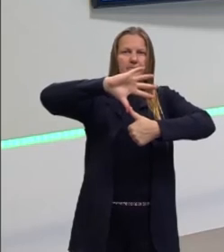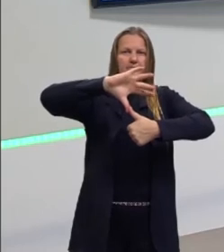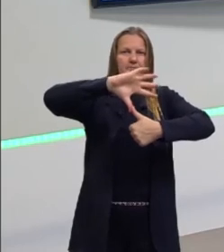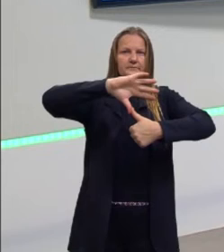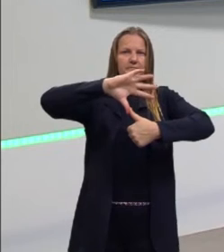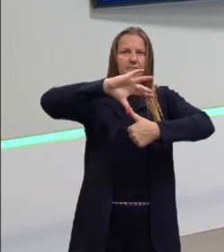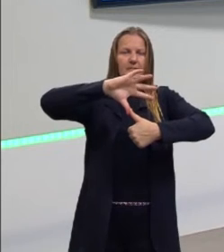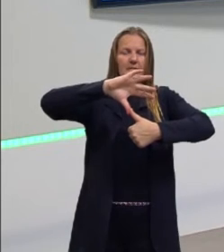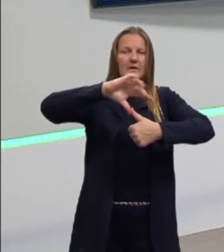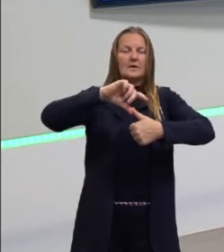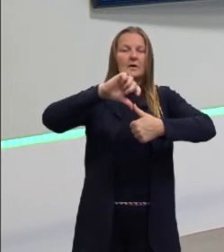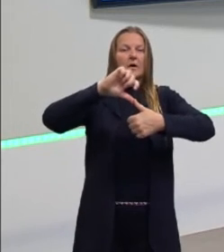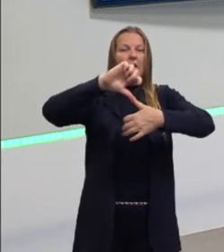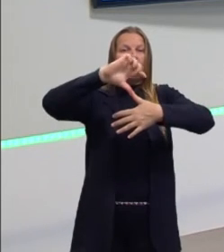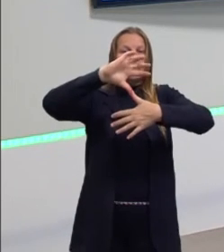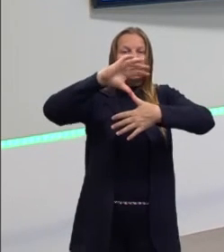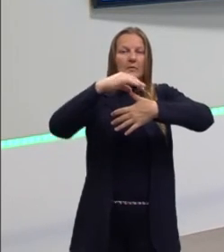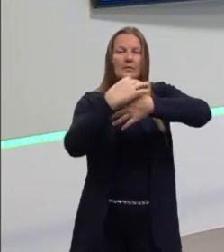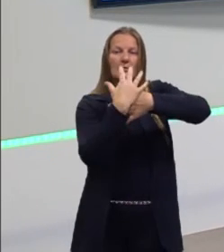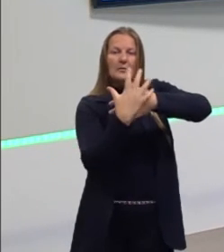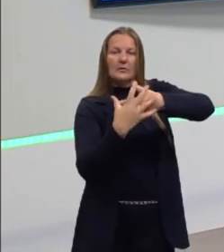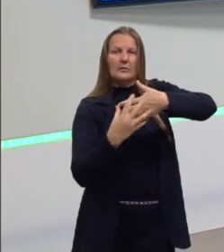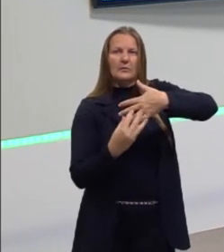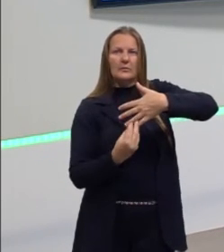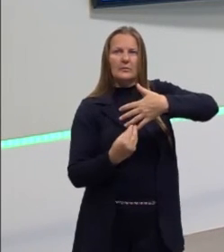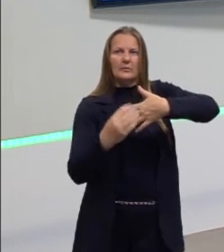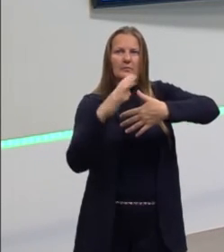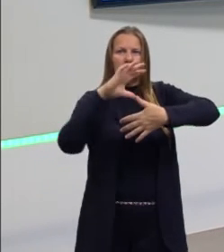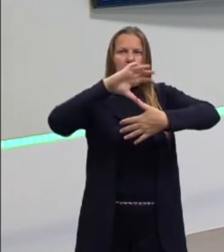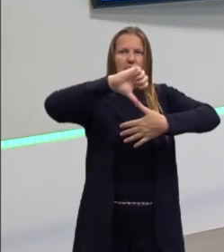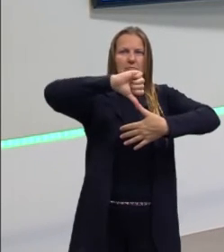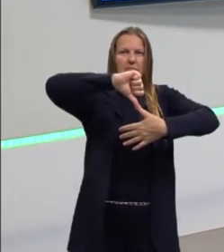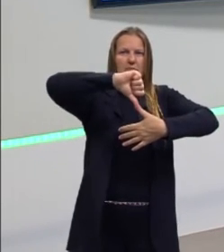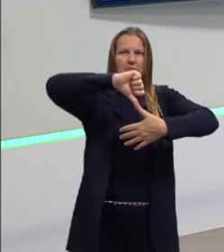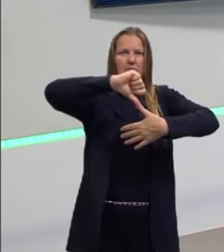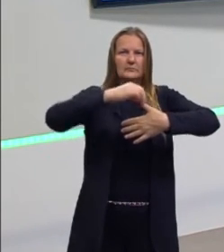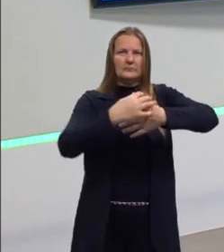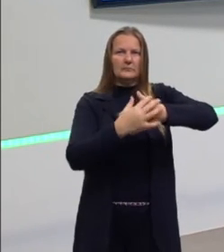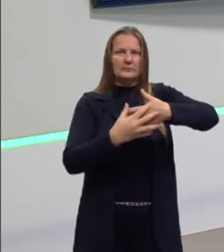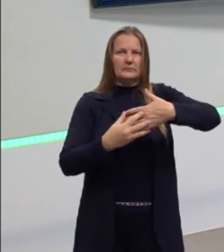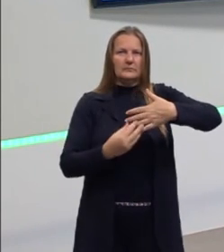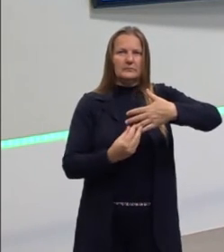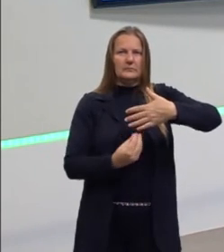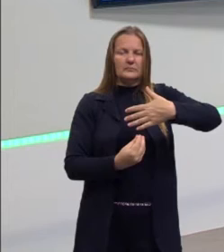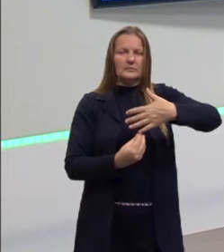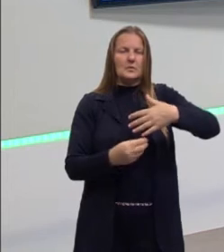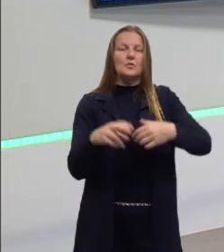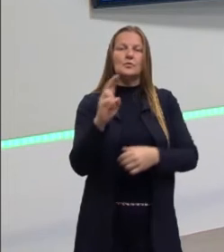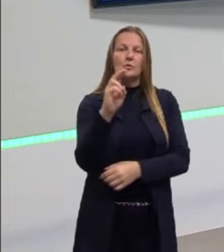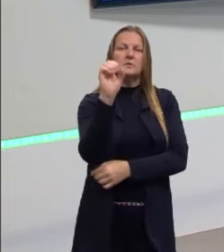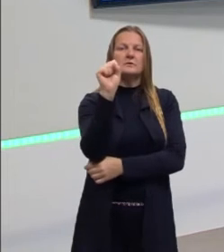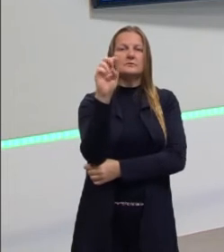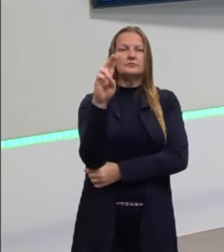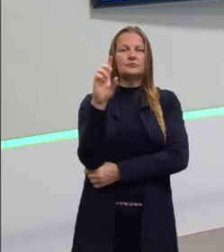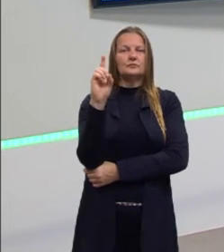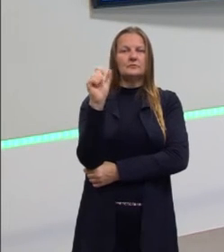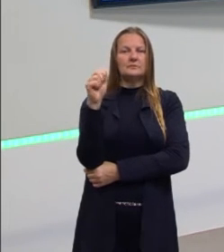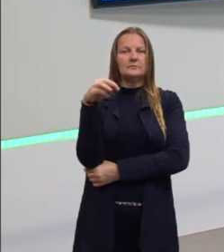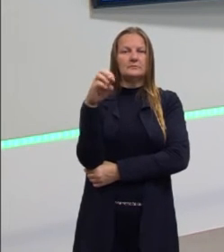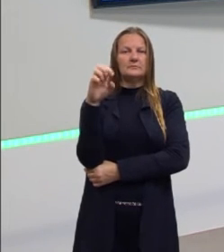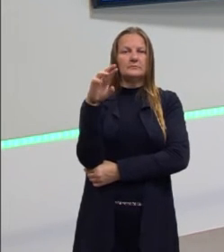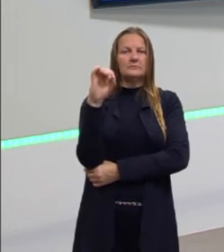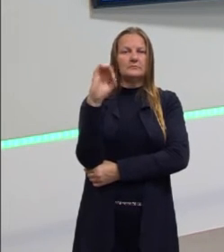a América do Sul, os países que estão localizados na América do Sul, são chamados de Sul da América.